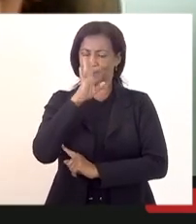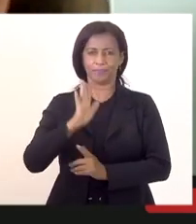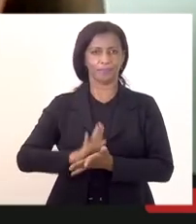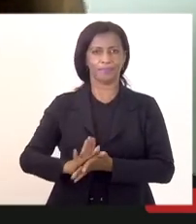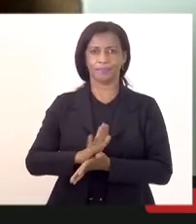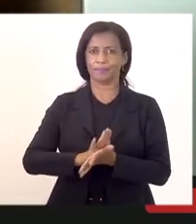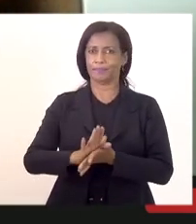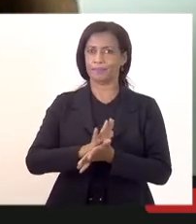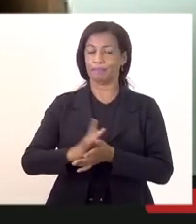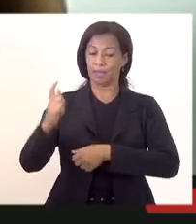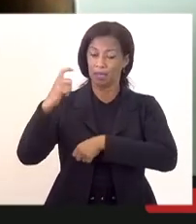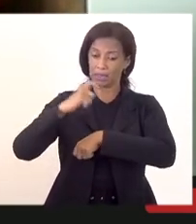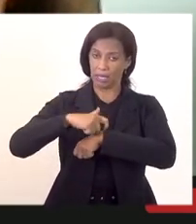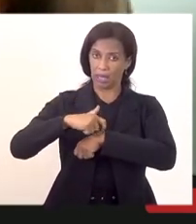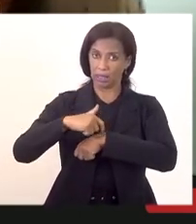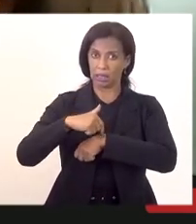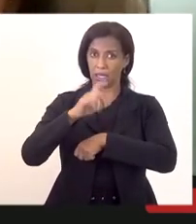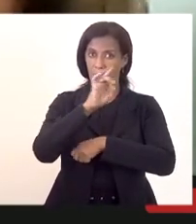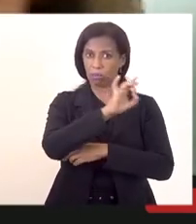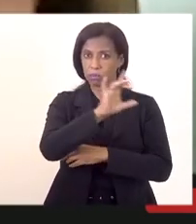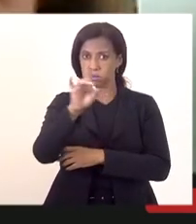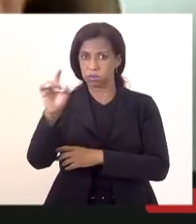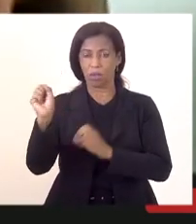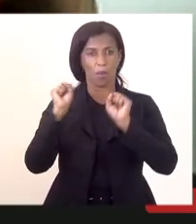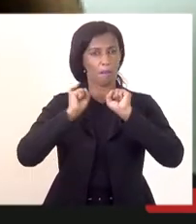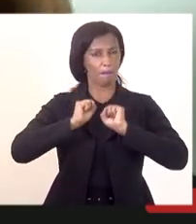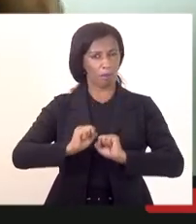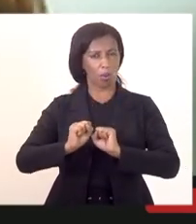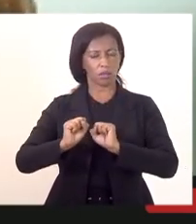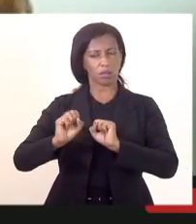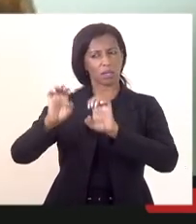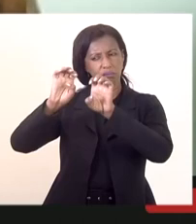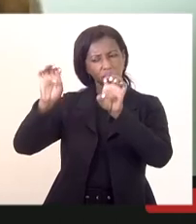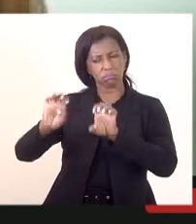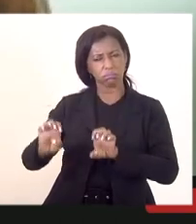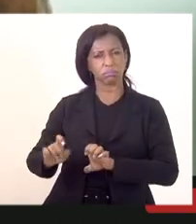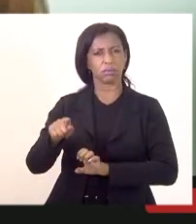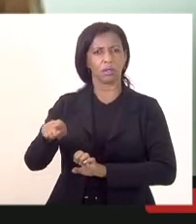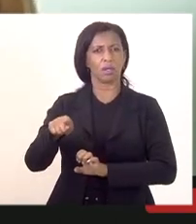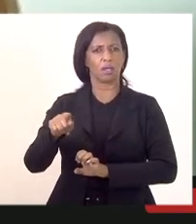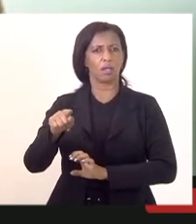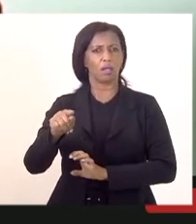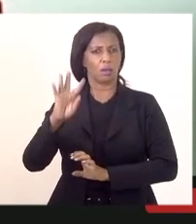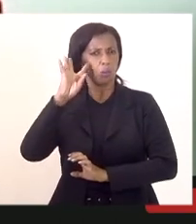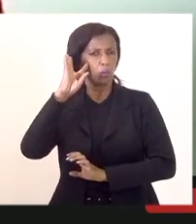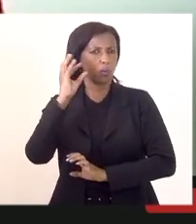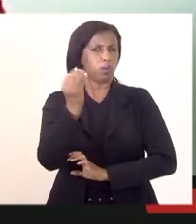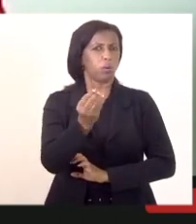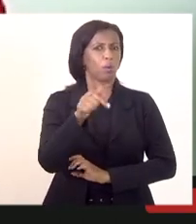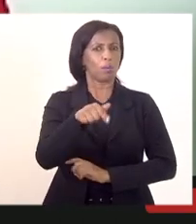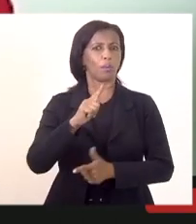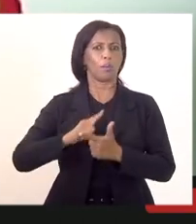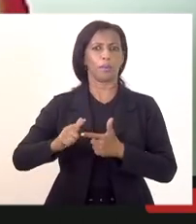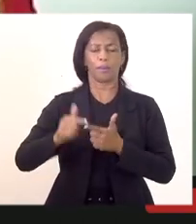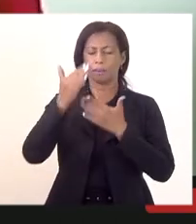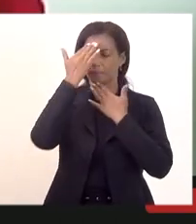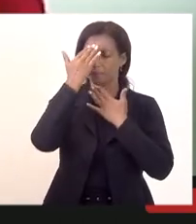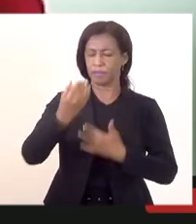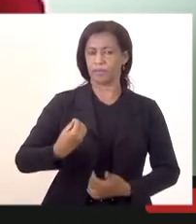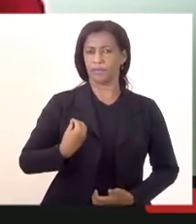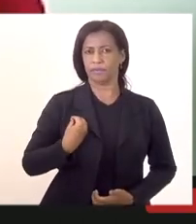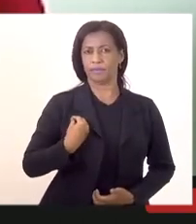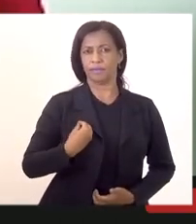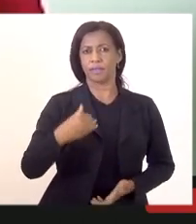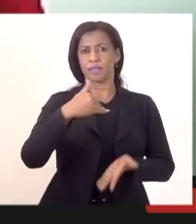para dar esse tempo para que a gente possa construir aqui uma solução definitiva para esse problema. Agradecendo aí a apresentação do